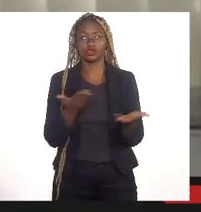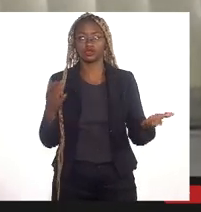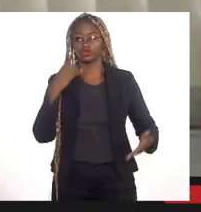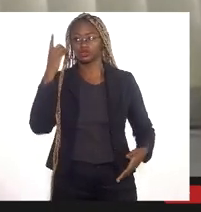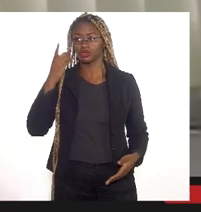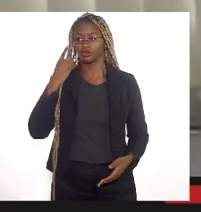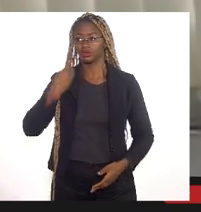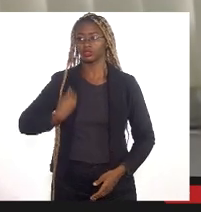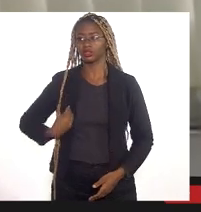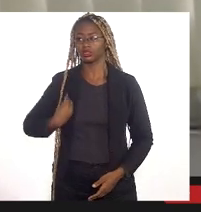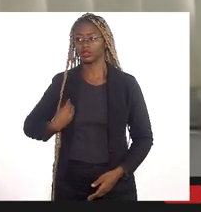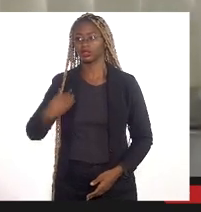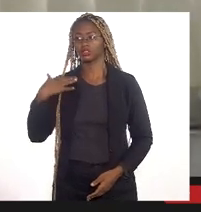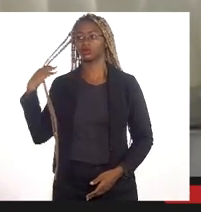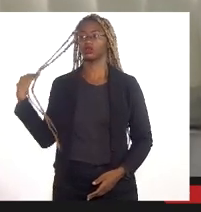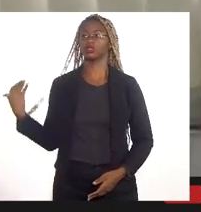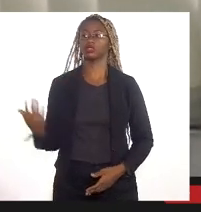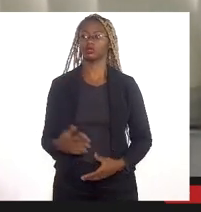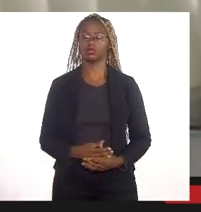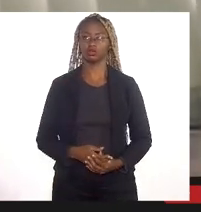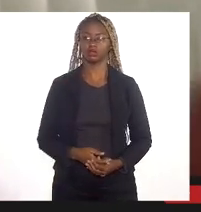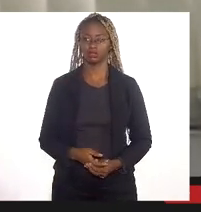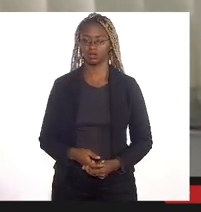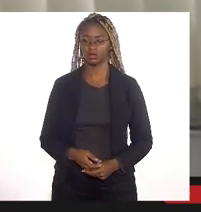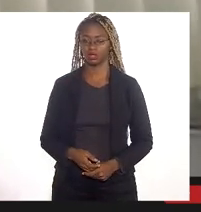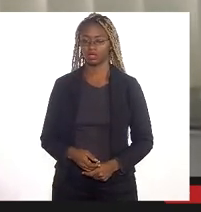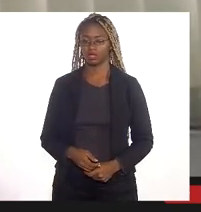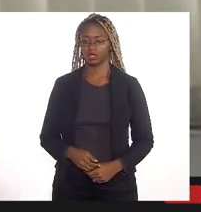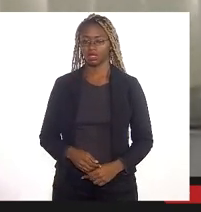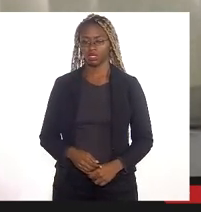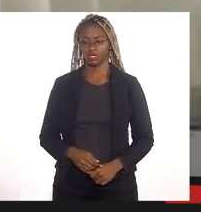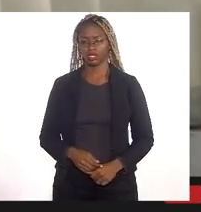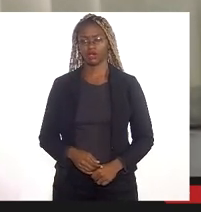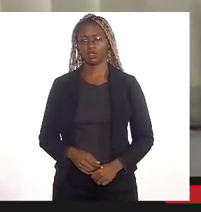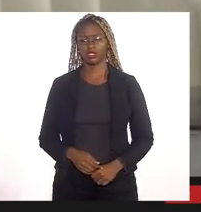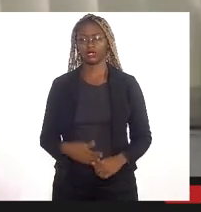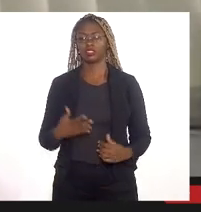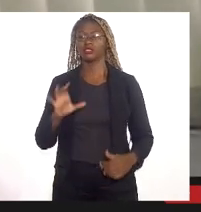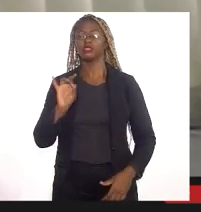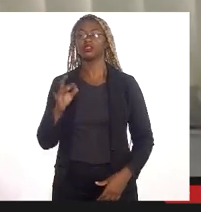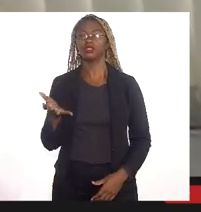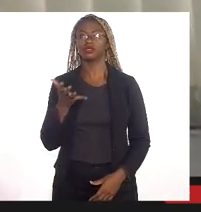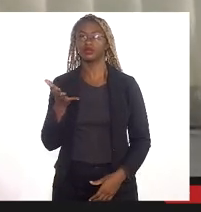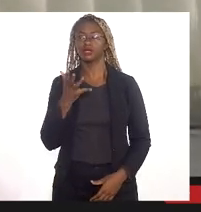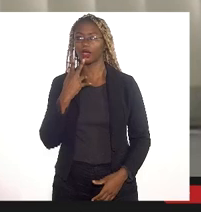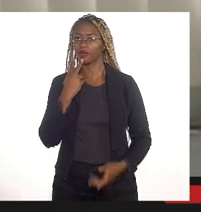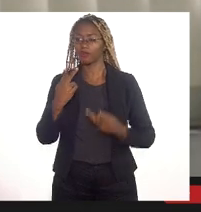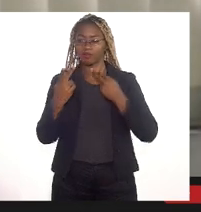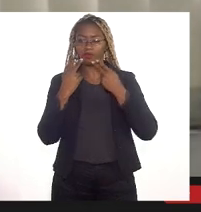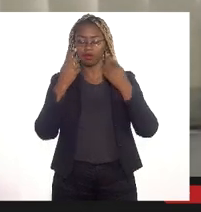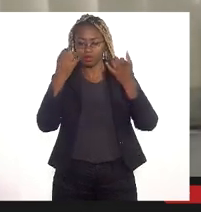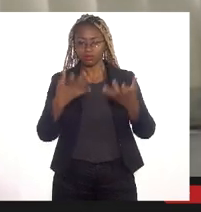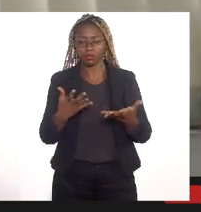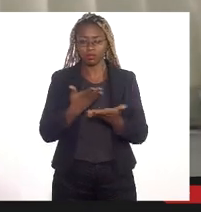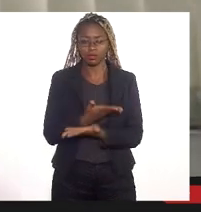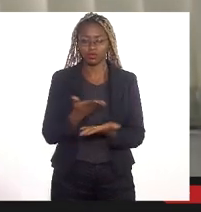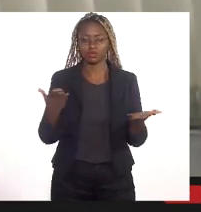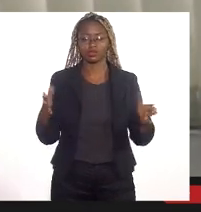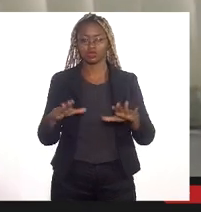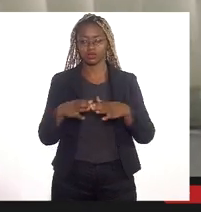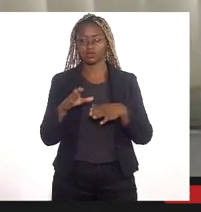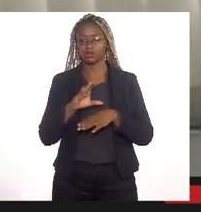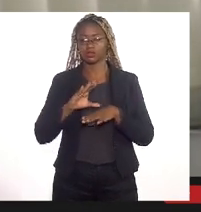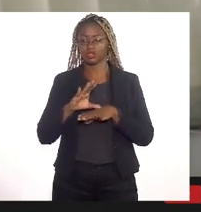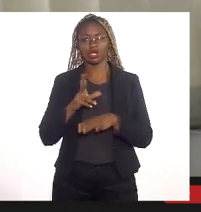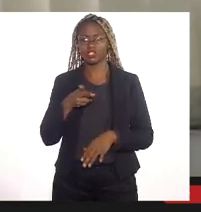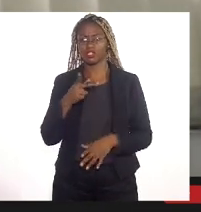autoridades e membros da sociedade civil. Eu só queria deixar posto aqui para a comissão, como sempre